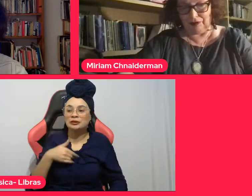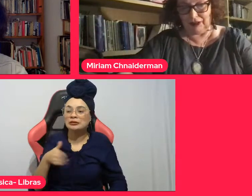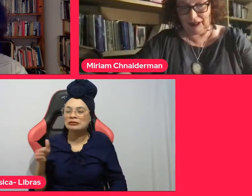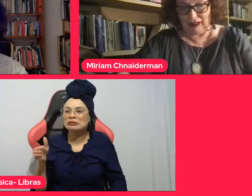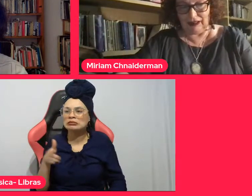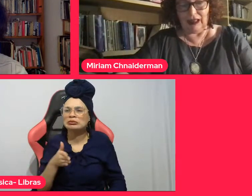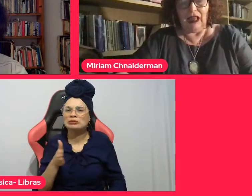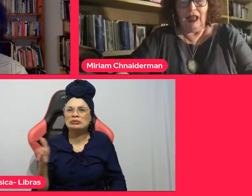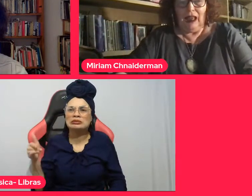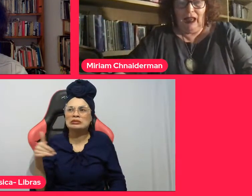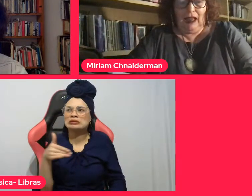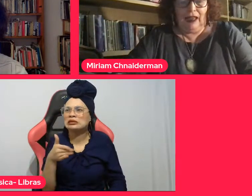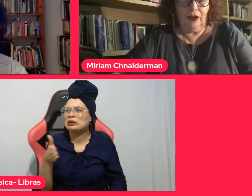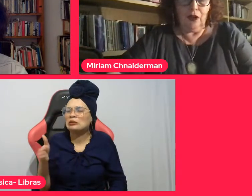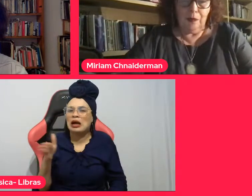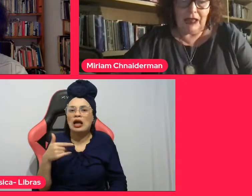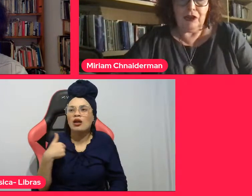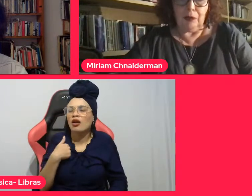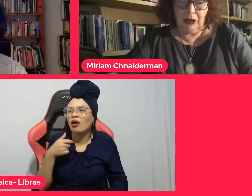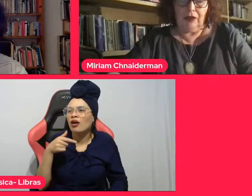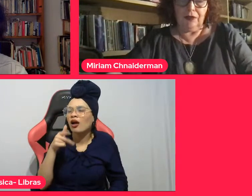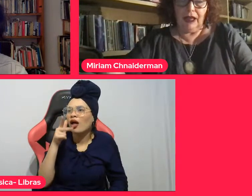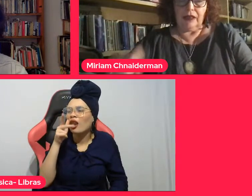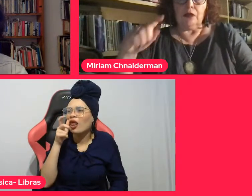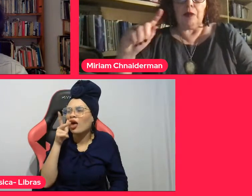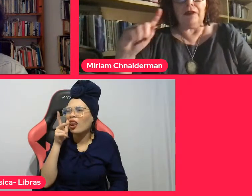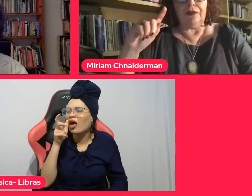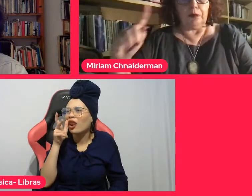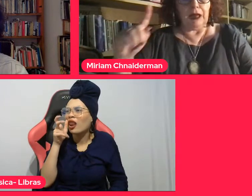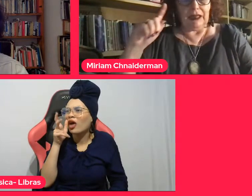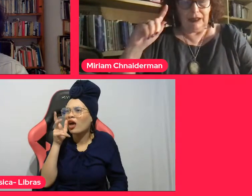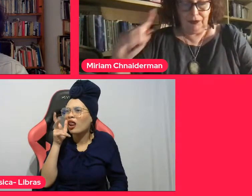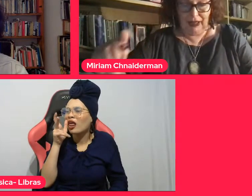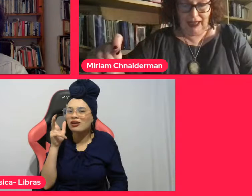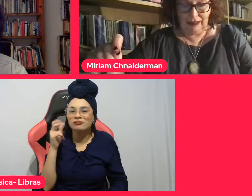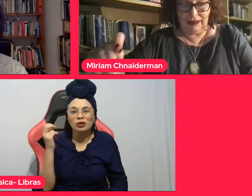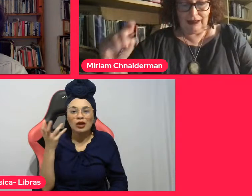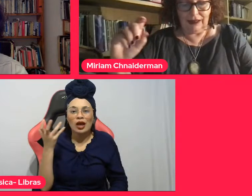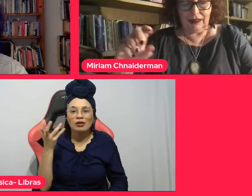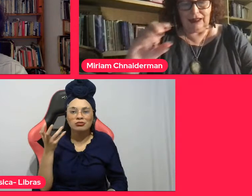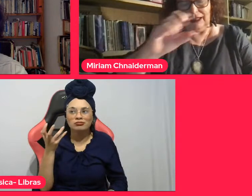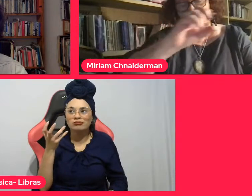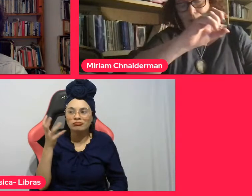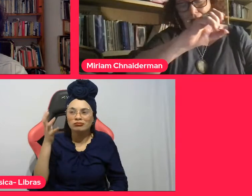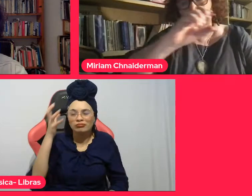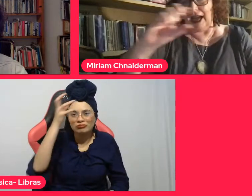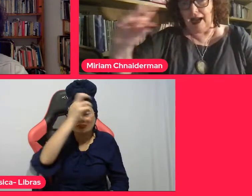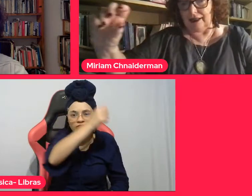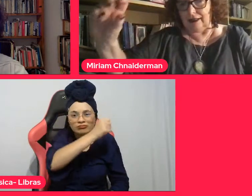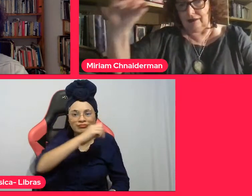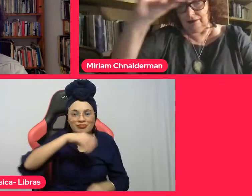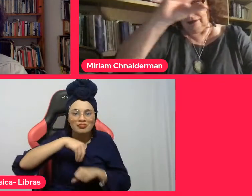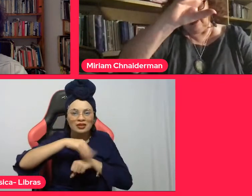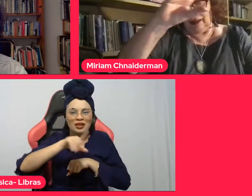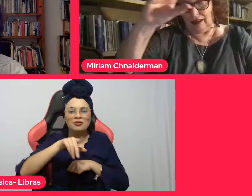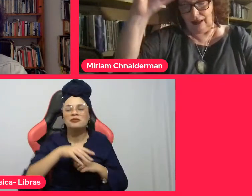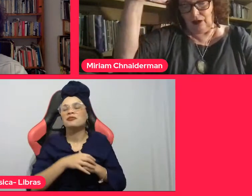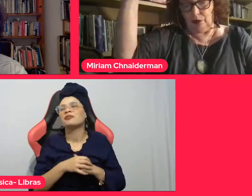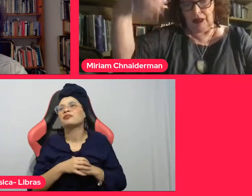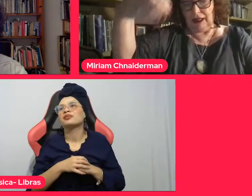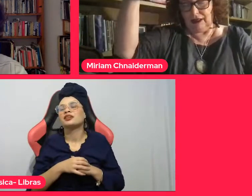passar para vocês. Eu começo a minha fala com uma das frases que está marcada